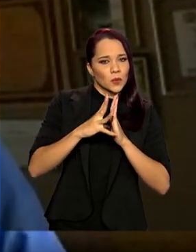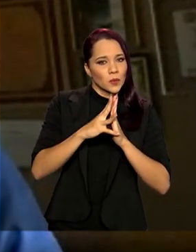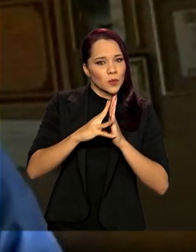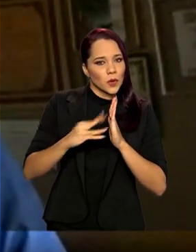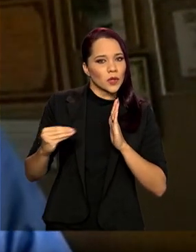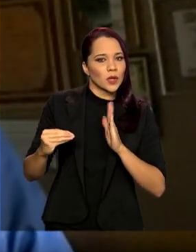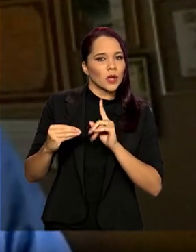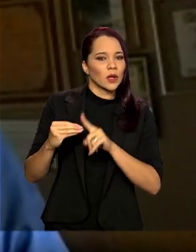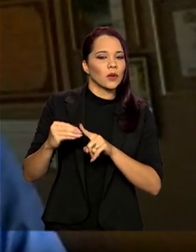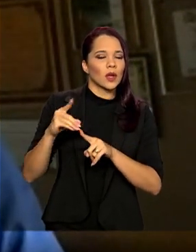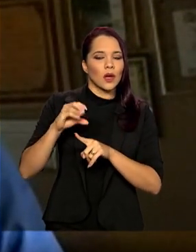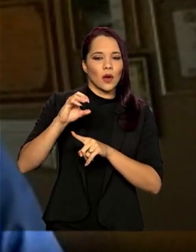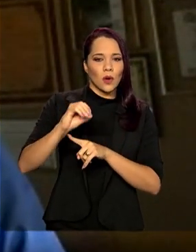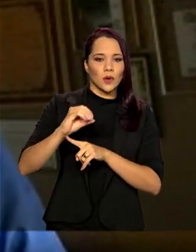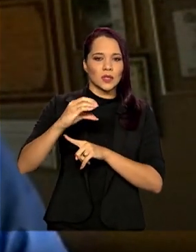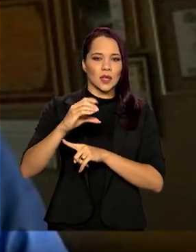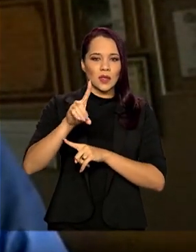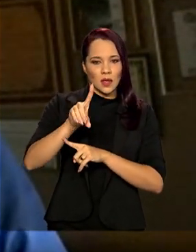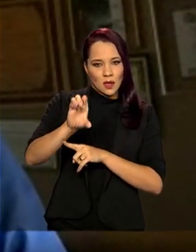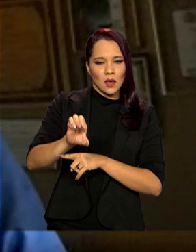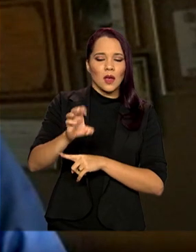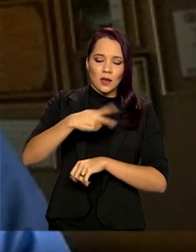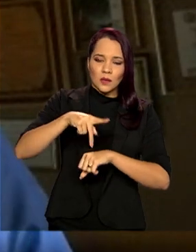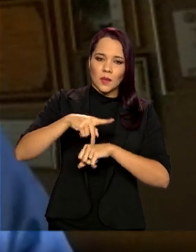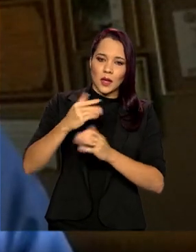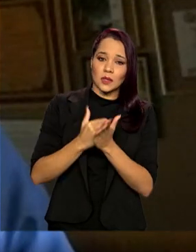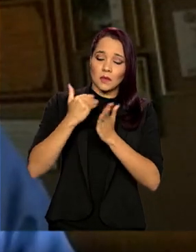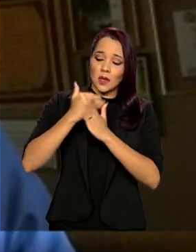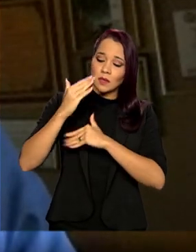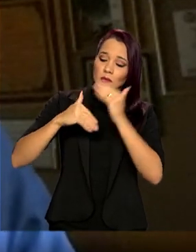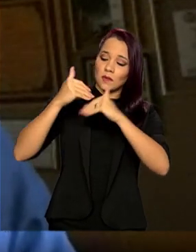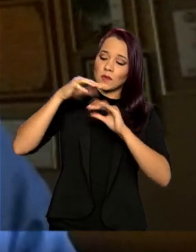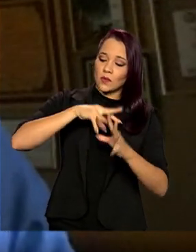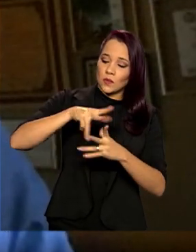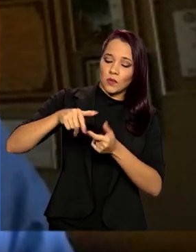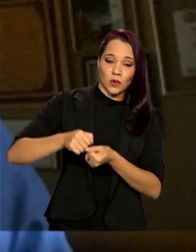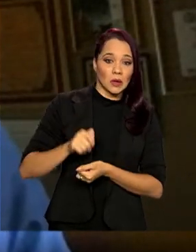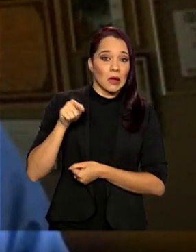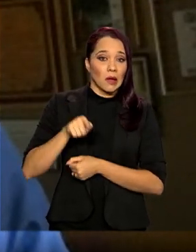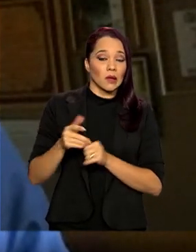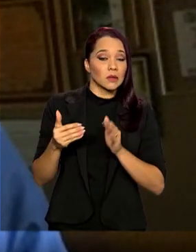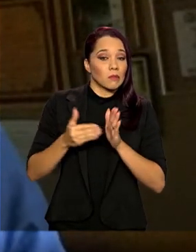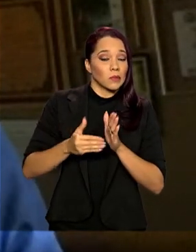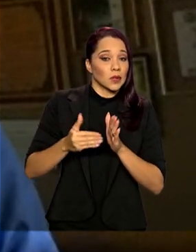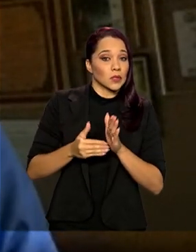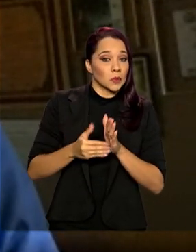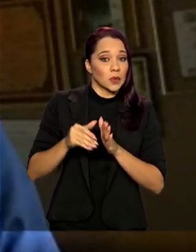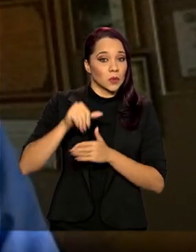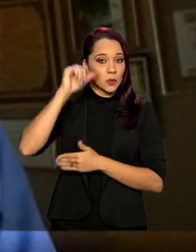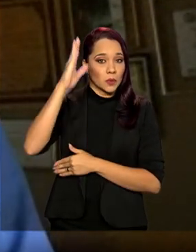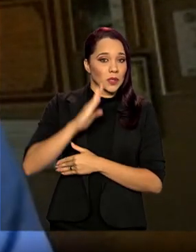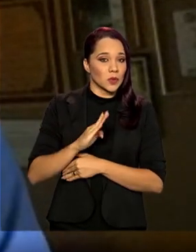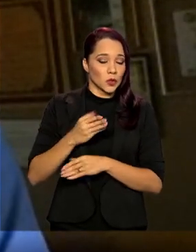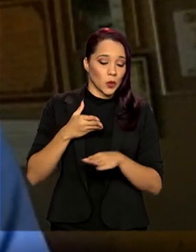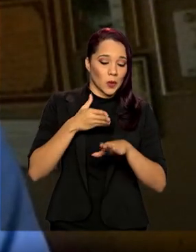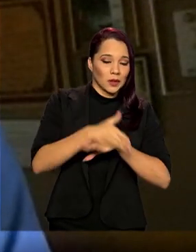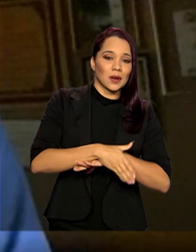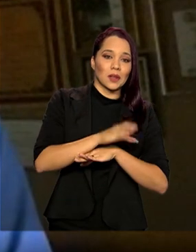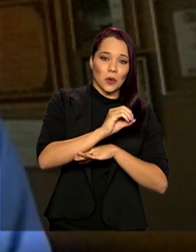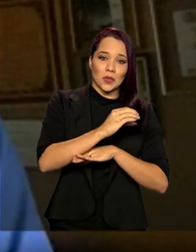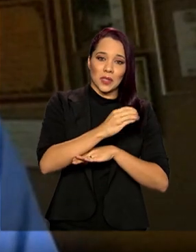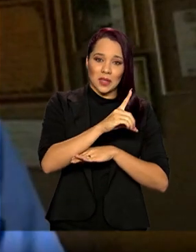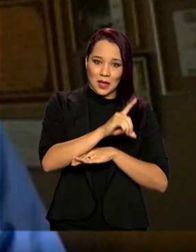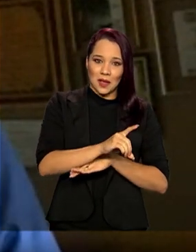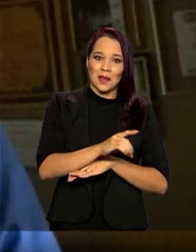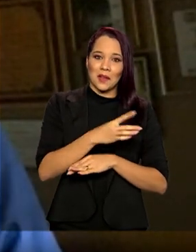da OCDE, dos países mais desenvolvidos do mundo. Aliás, este é um impedimento do Brasil de entrar na OCDE, no